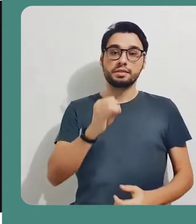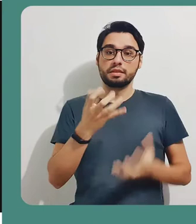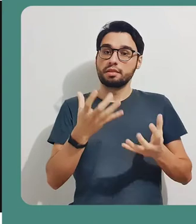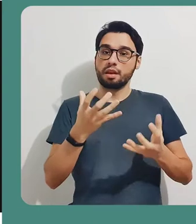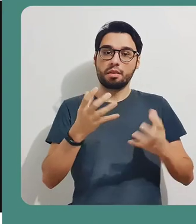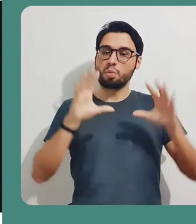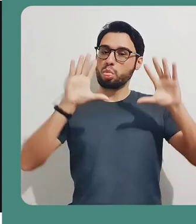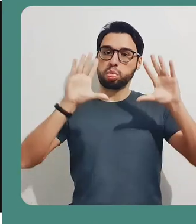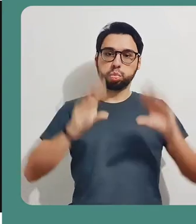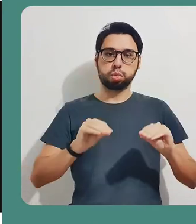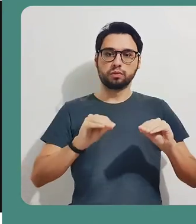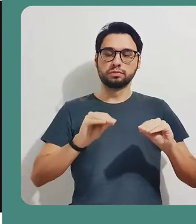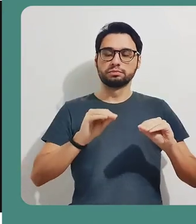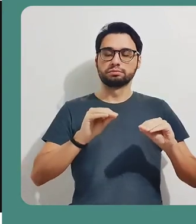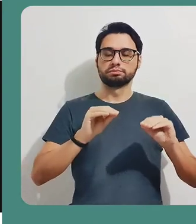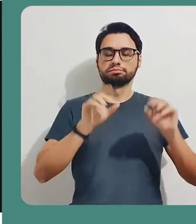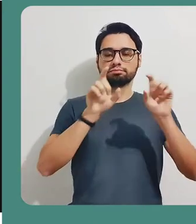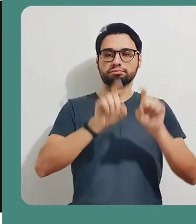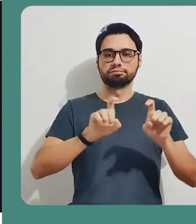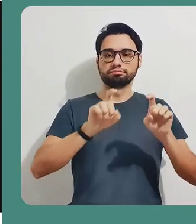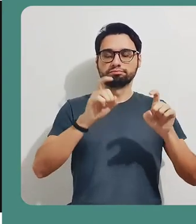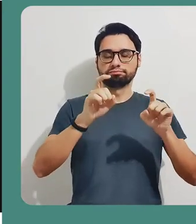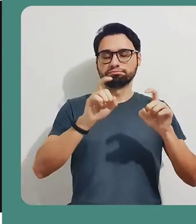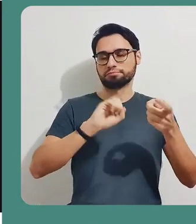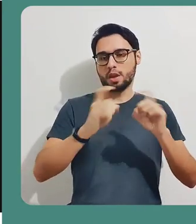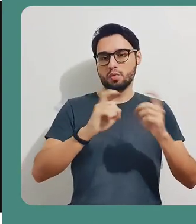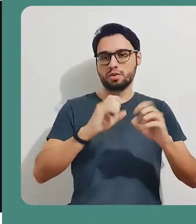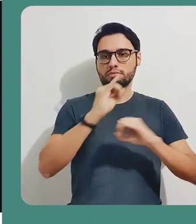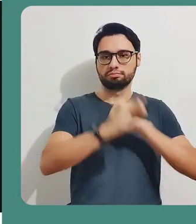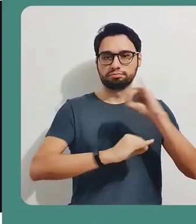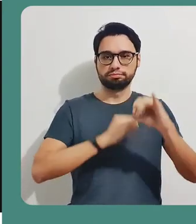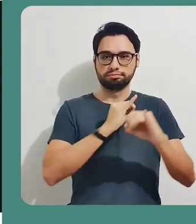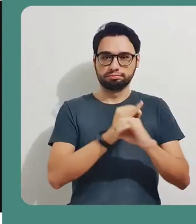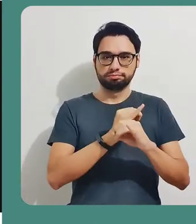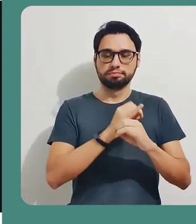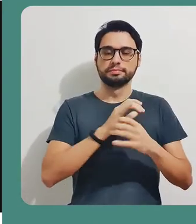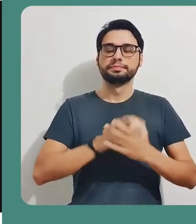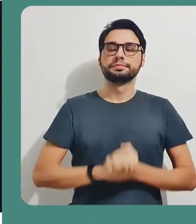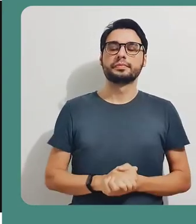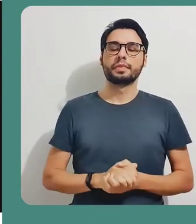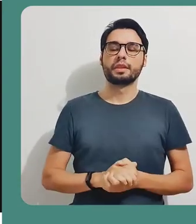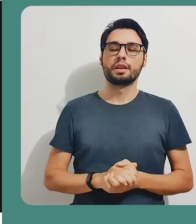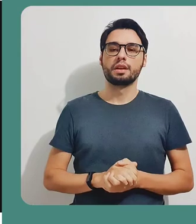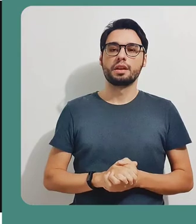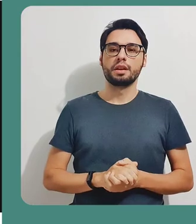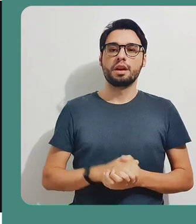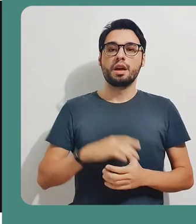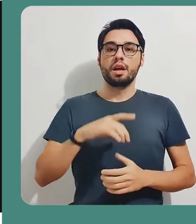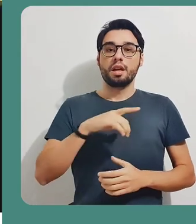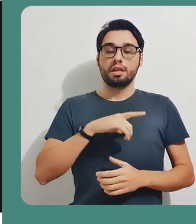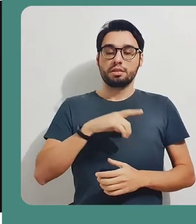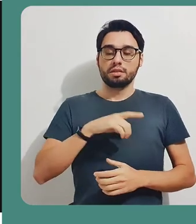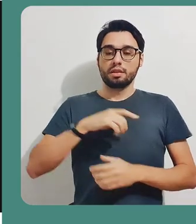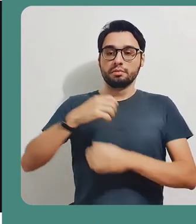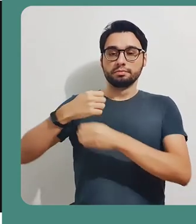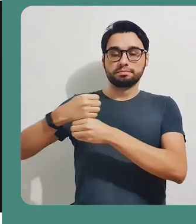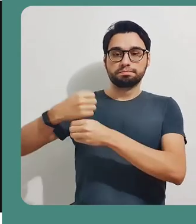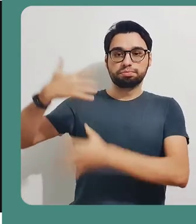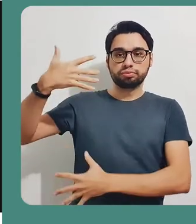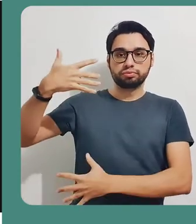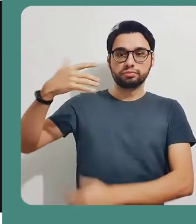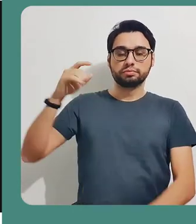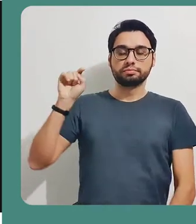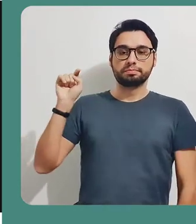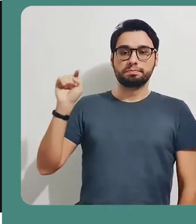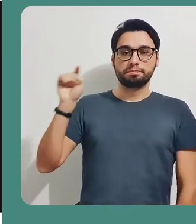telefone, é para você desligar, ou seja, se desconectar da sua web conferência. No menu superior direito, então, a gente